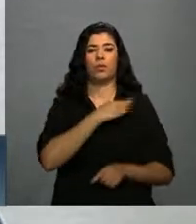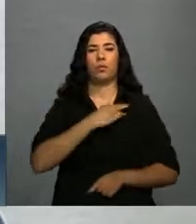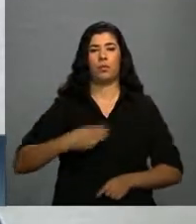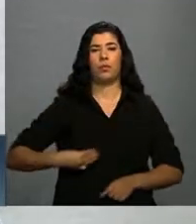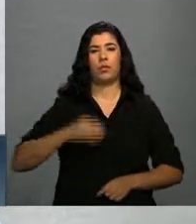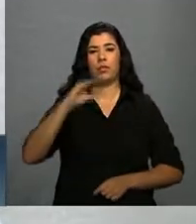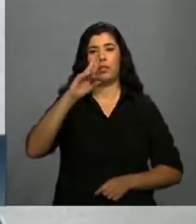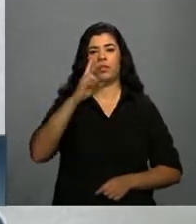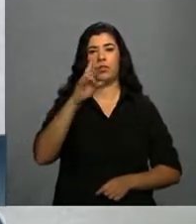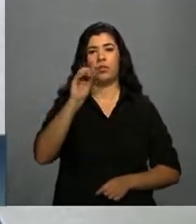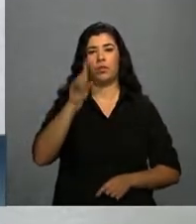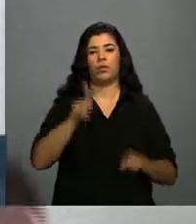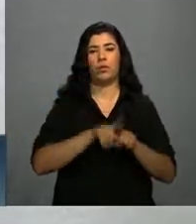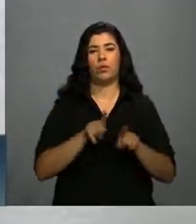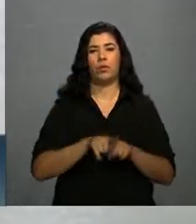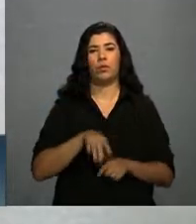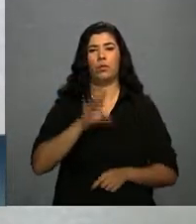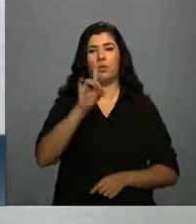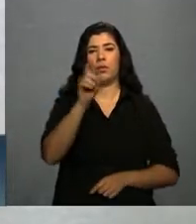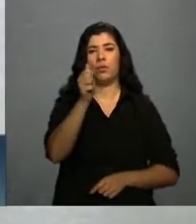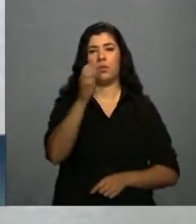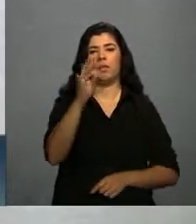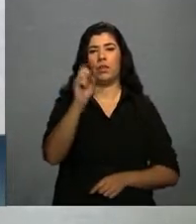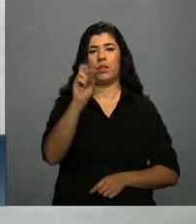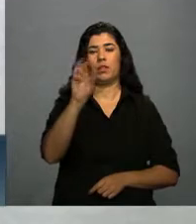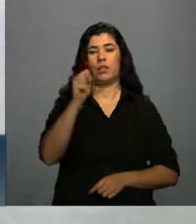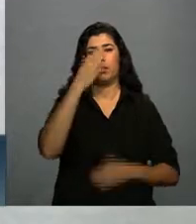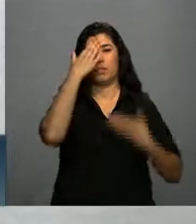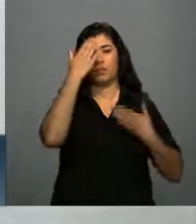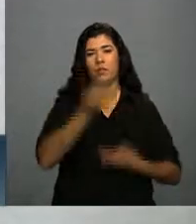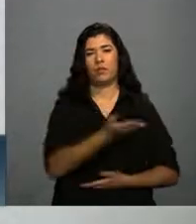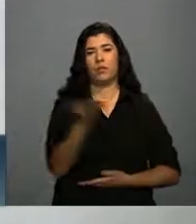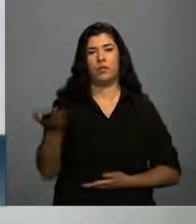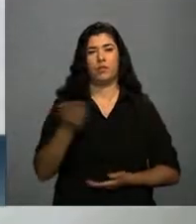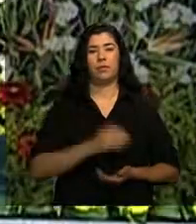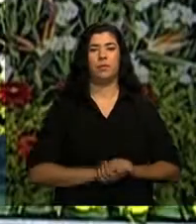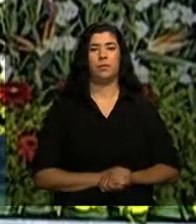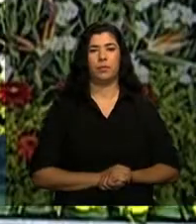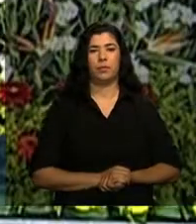pessoal do DataSus, que foi um parceiro fundamental nesse processo. Obrigado a todos.